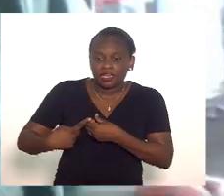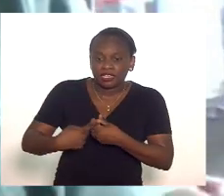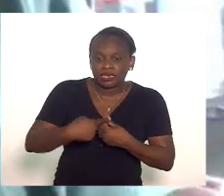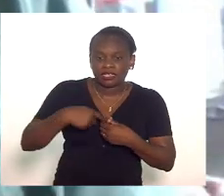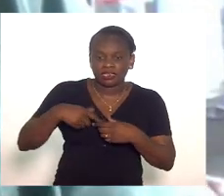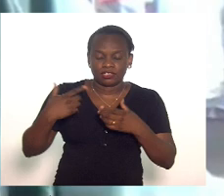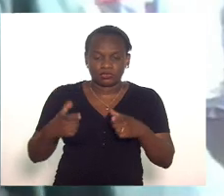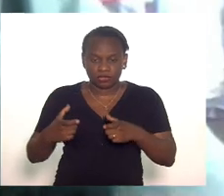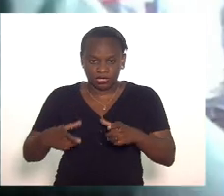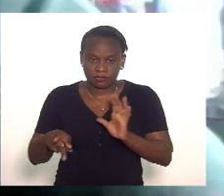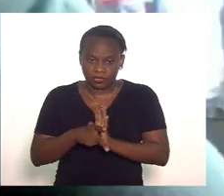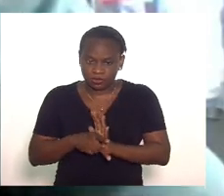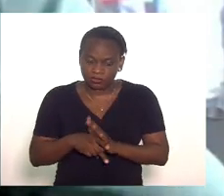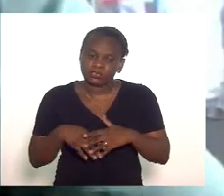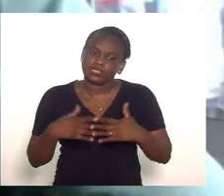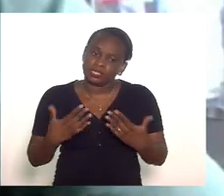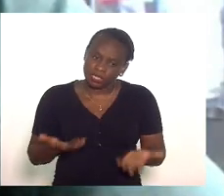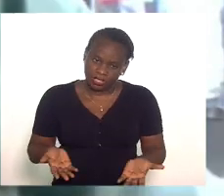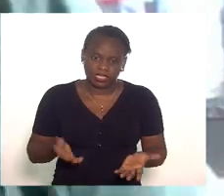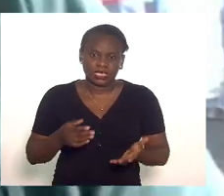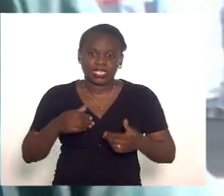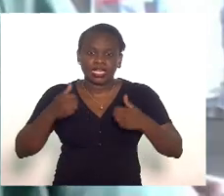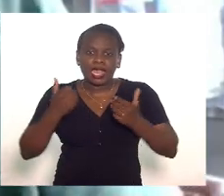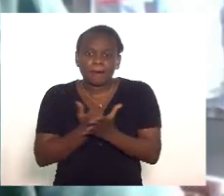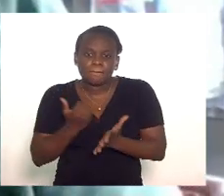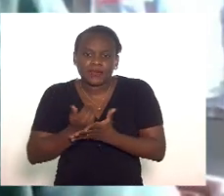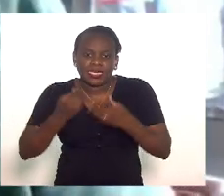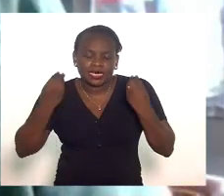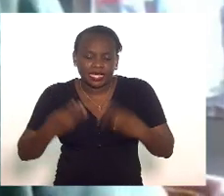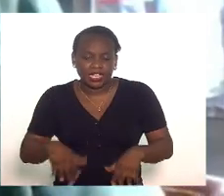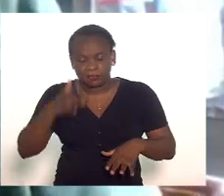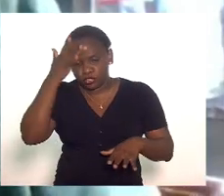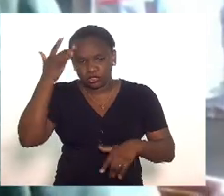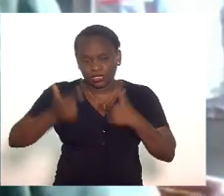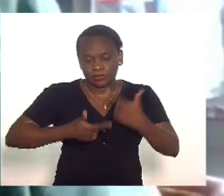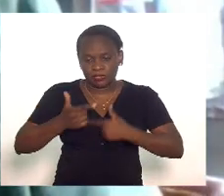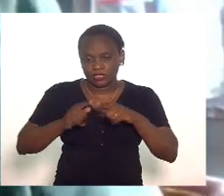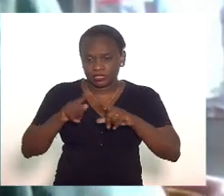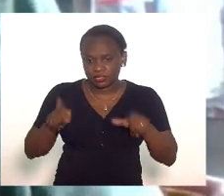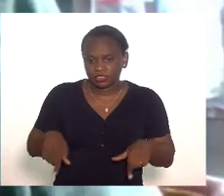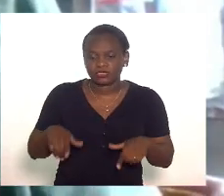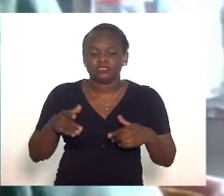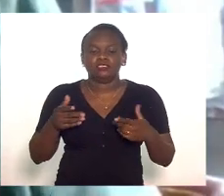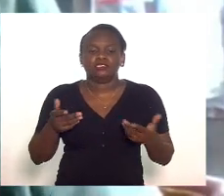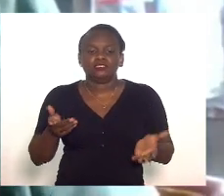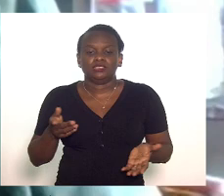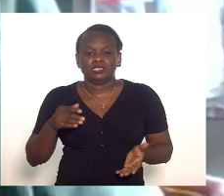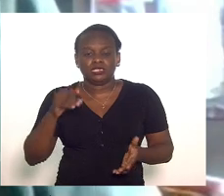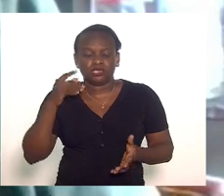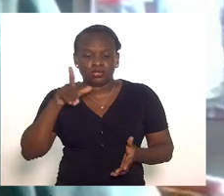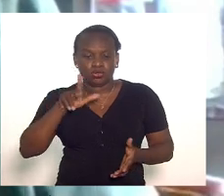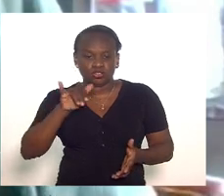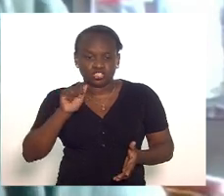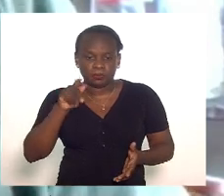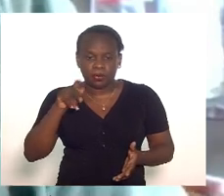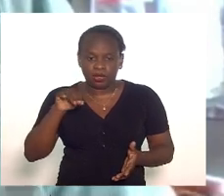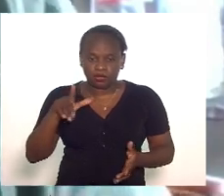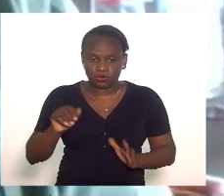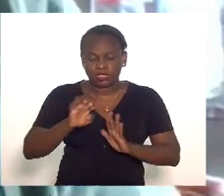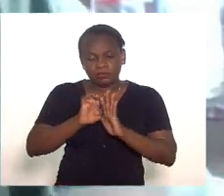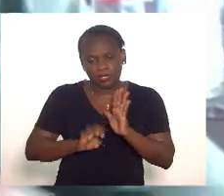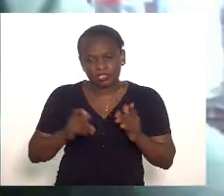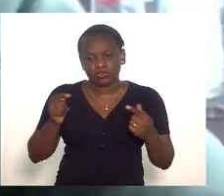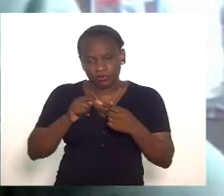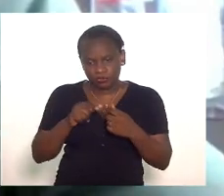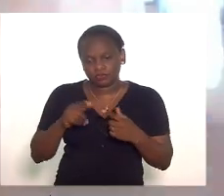claro sem aumentar custo de pessoal deputado Luiz Paulo fez uma emenda nesse sentido embora já tivesse